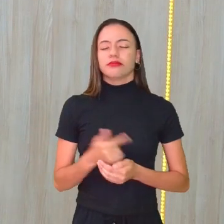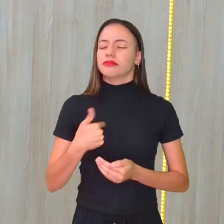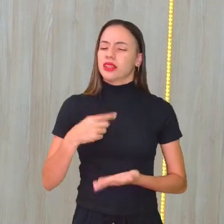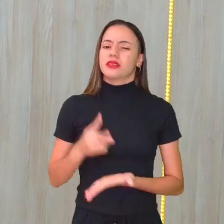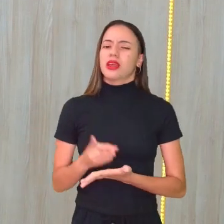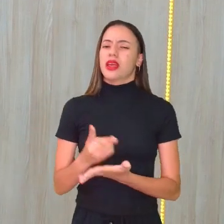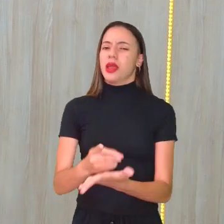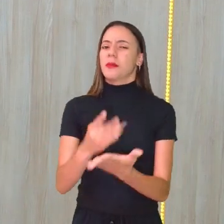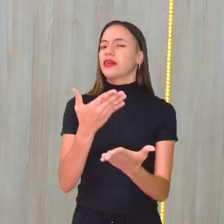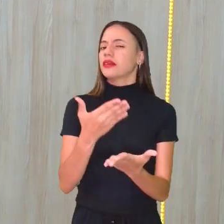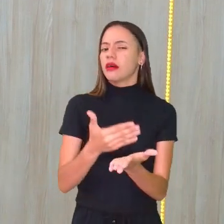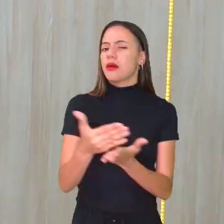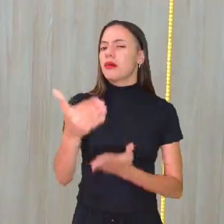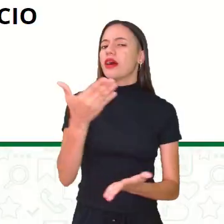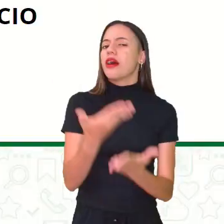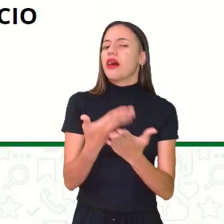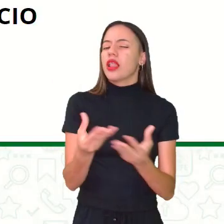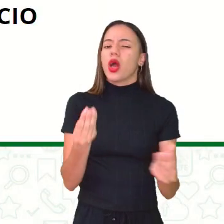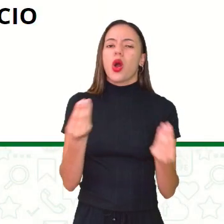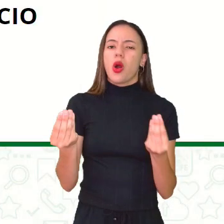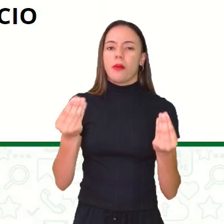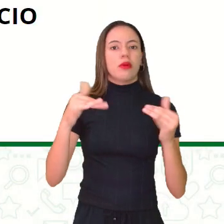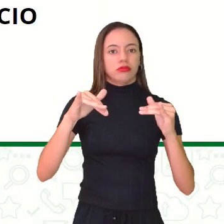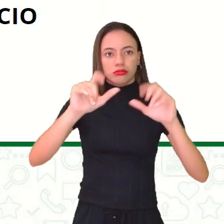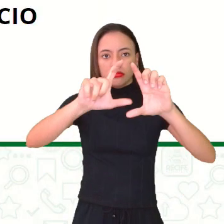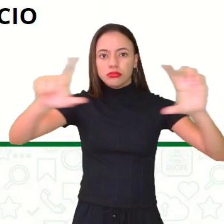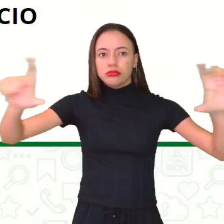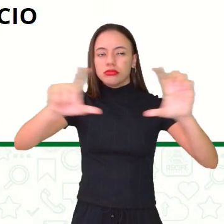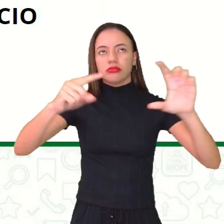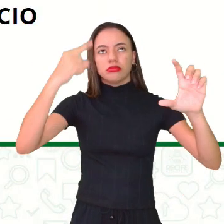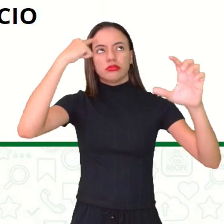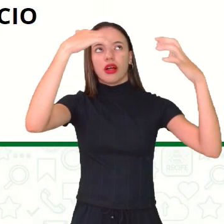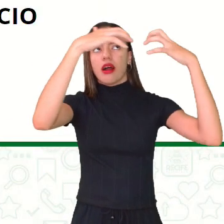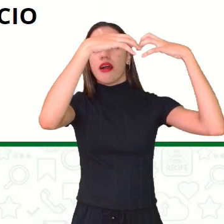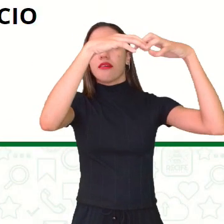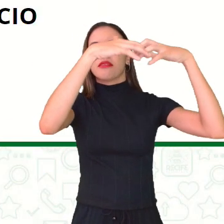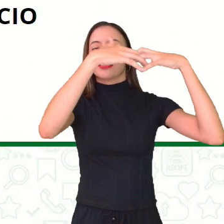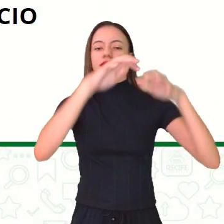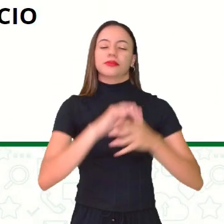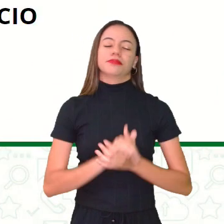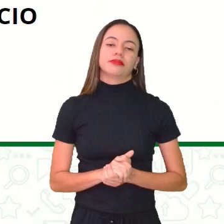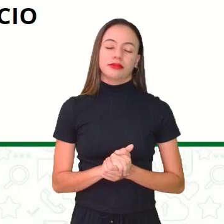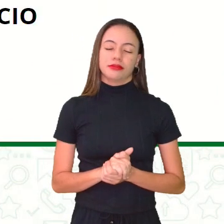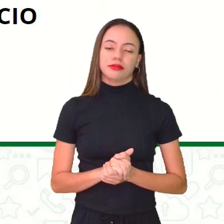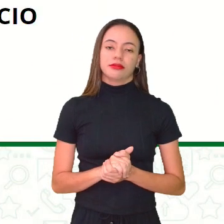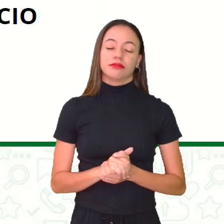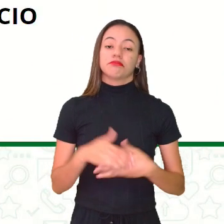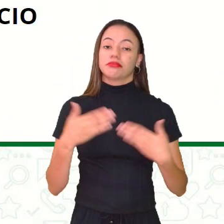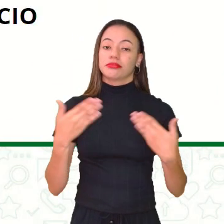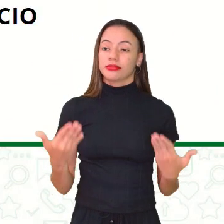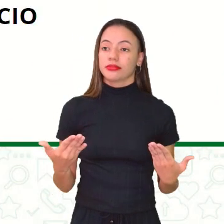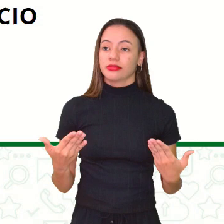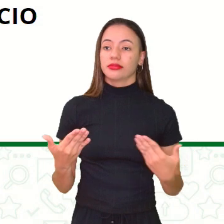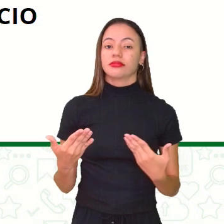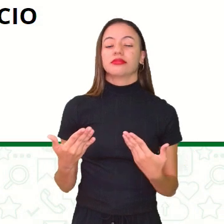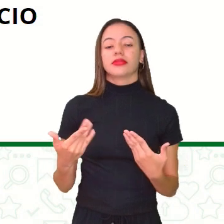aula trazendo uma mensagenzinha para a gente refletir. E dessa vez eu estou